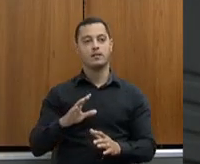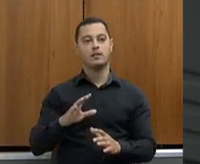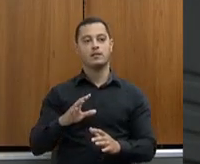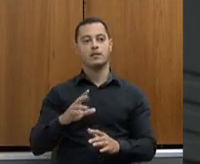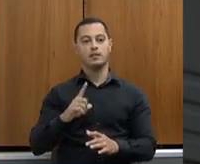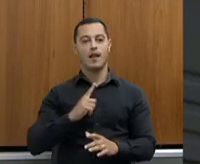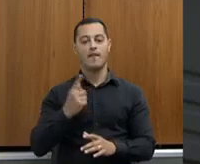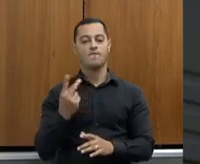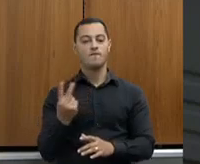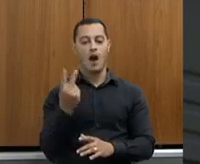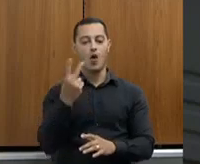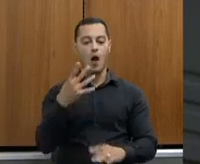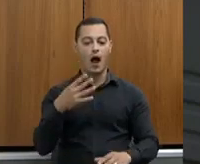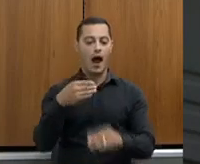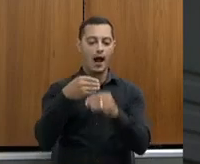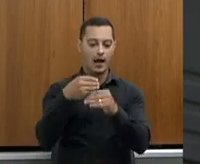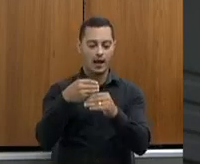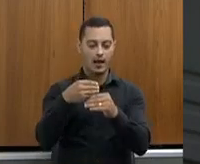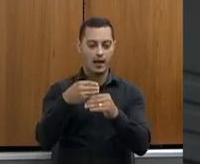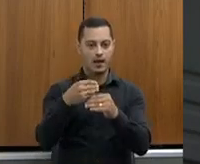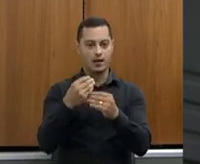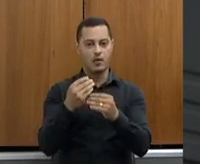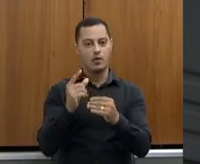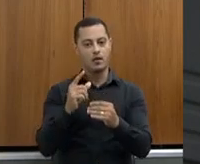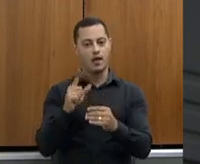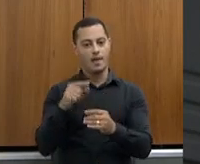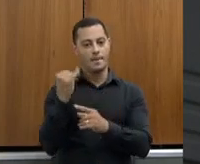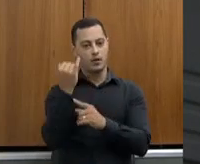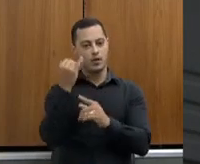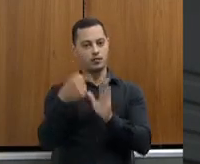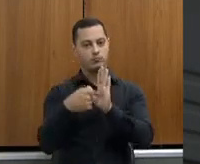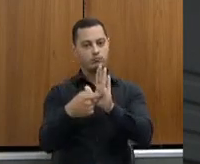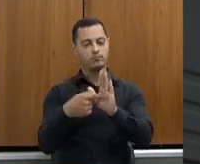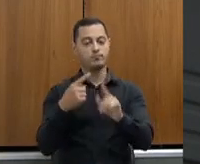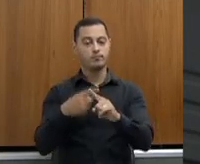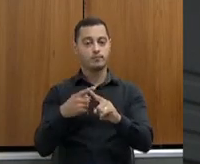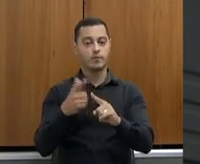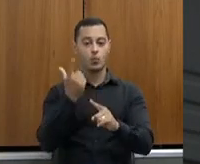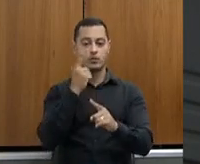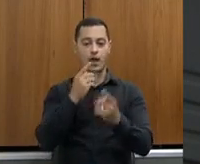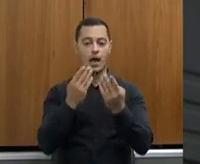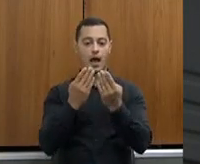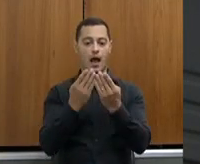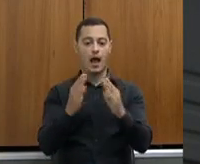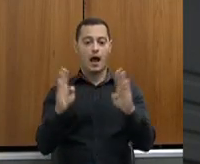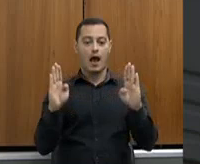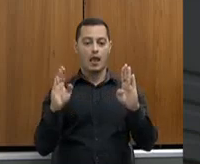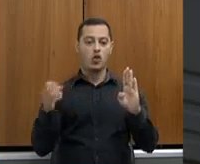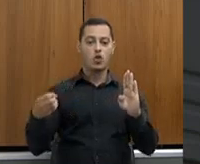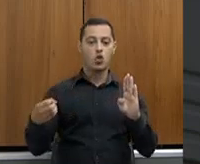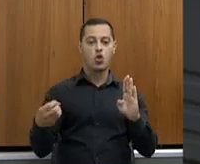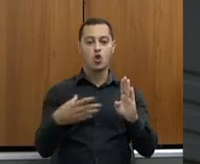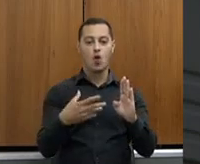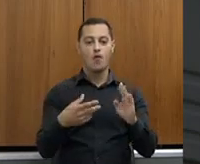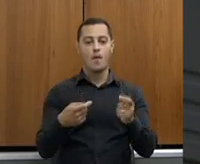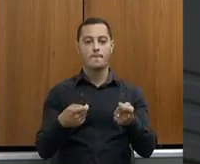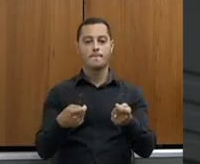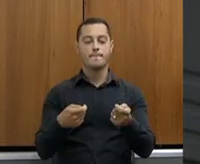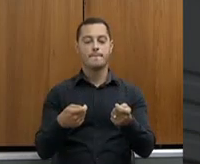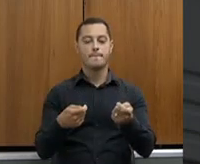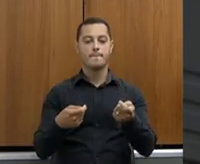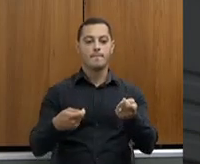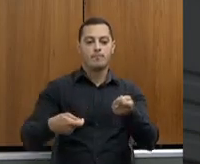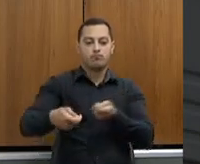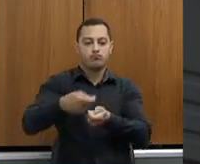é uma questão a ser considerada. Por quê? Você abre novos mercados como o Japão, a